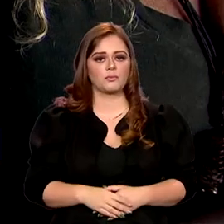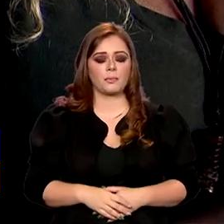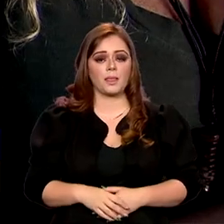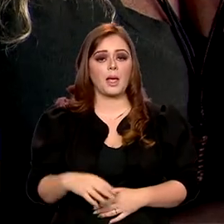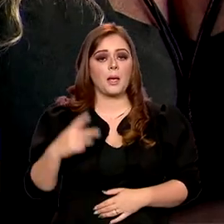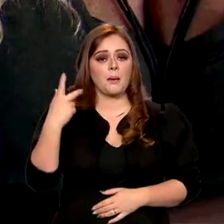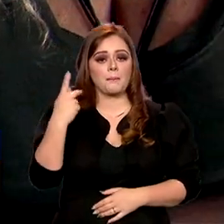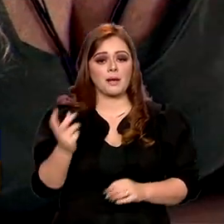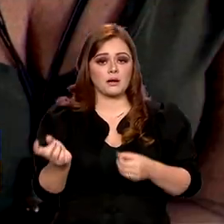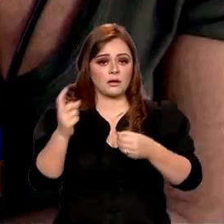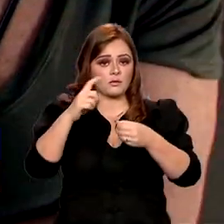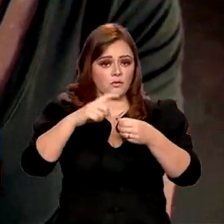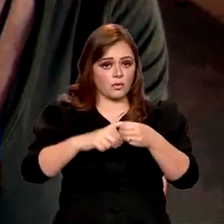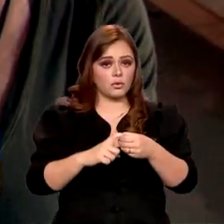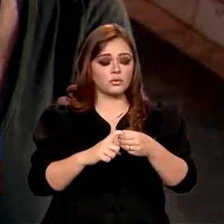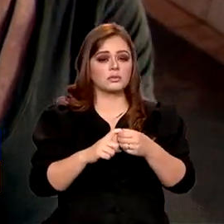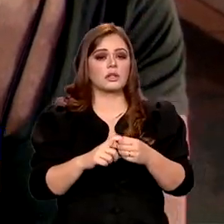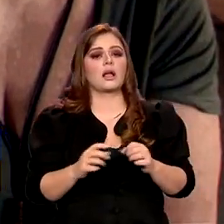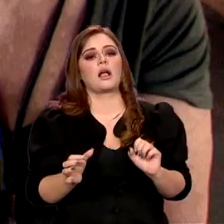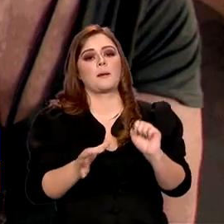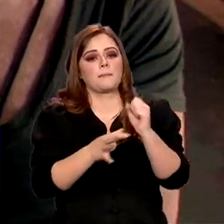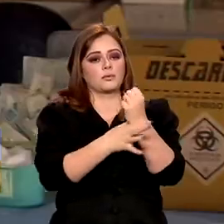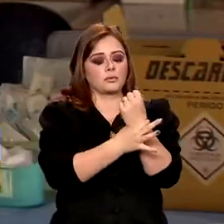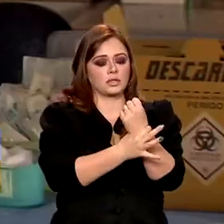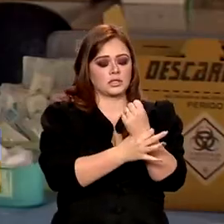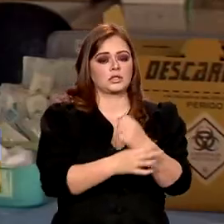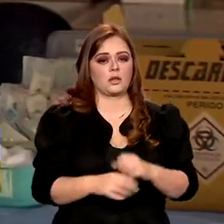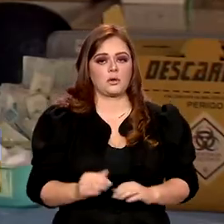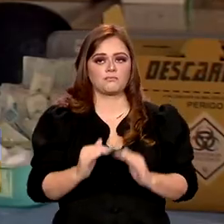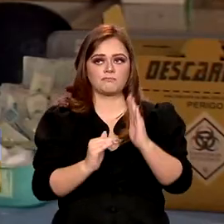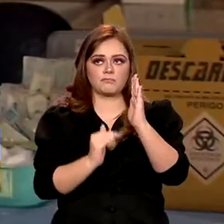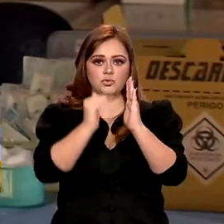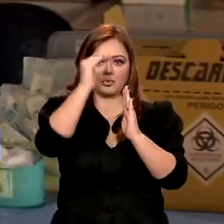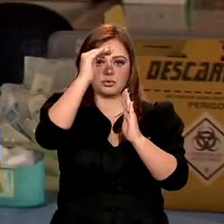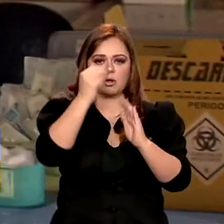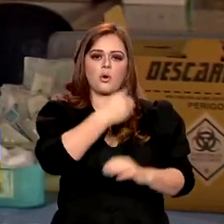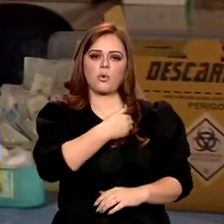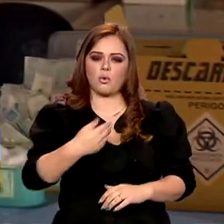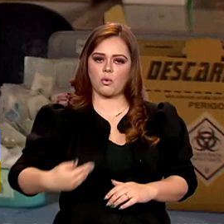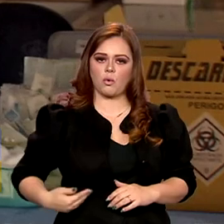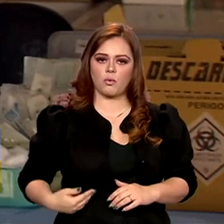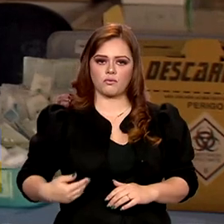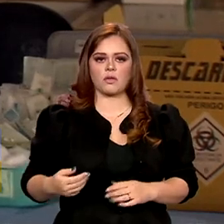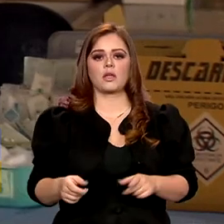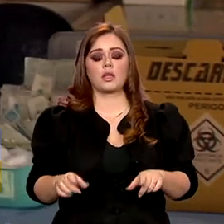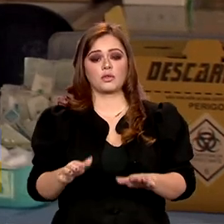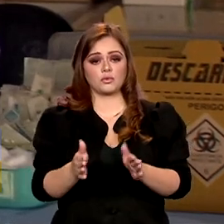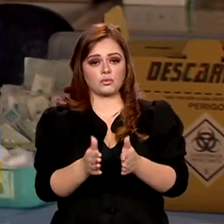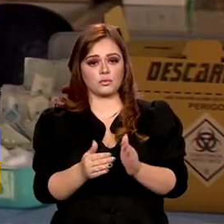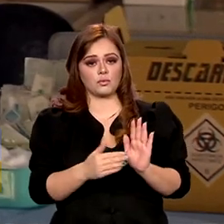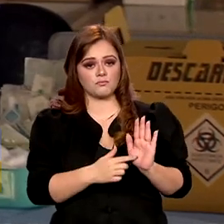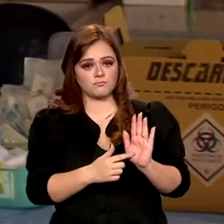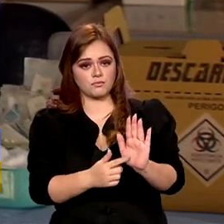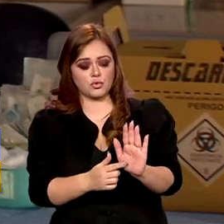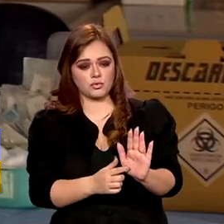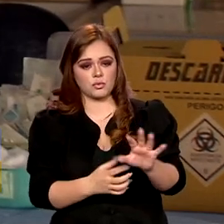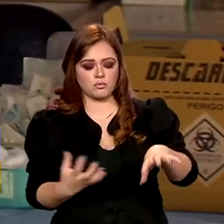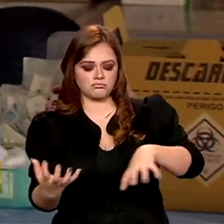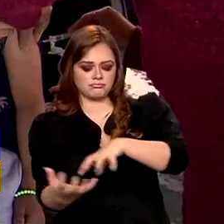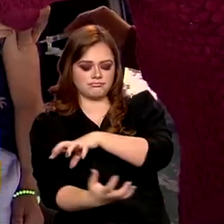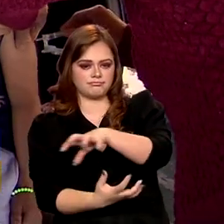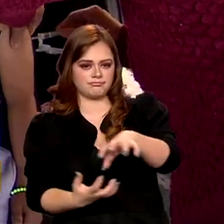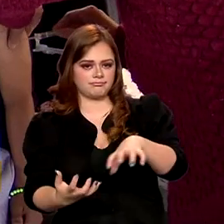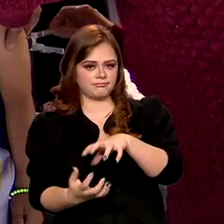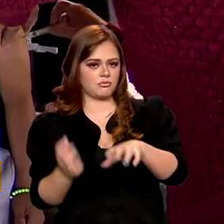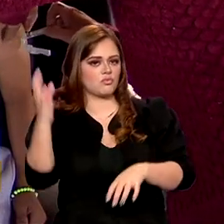os índices altos de coberturas vacinais no Brasil, o governo federal lançou este ano o Movimento Nacional pela Vacinação.